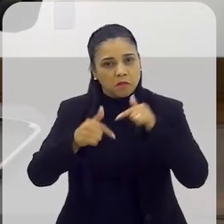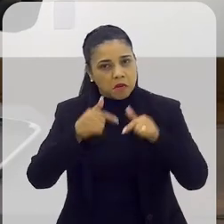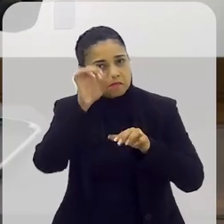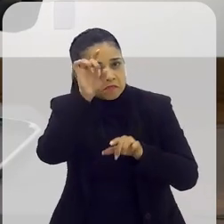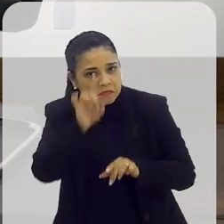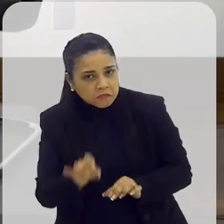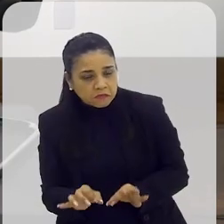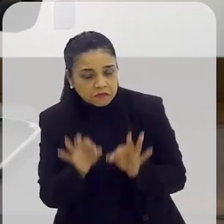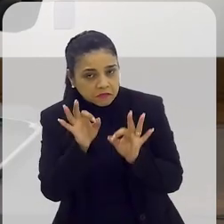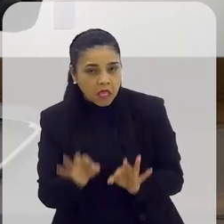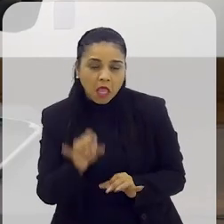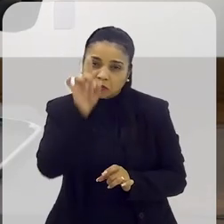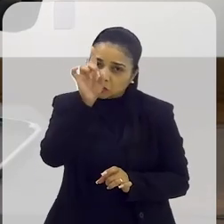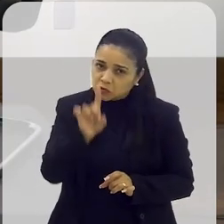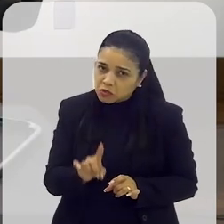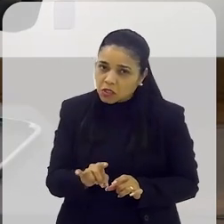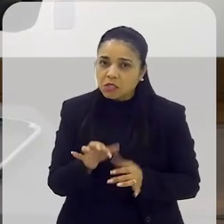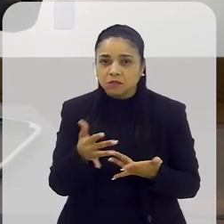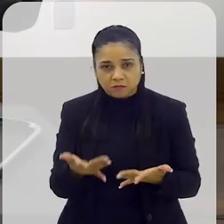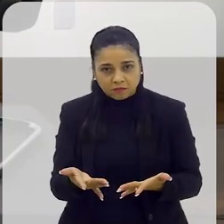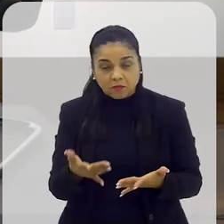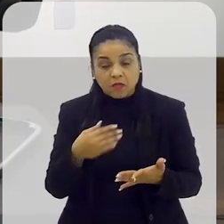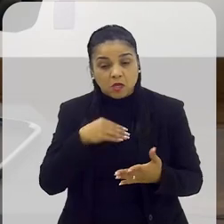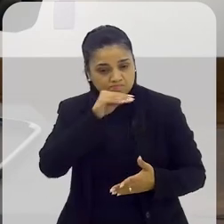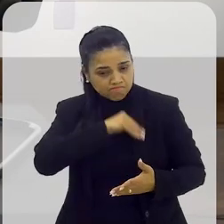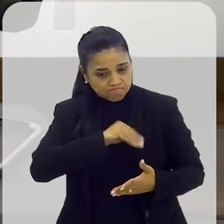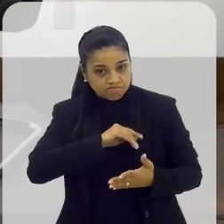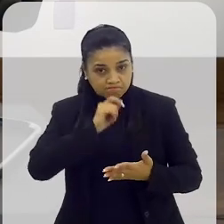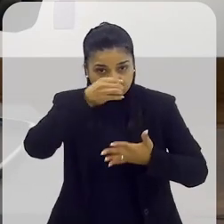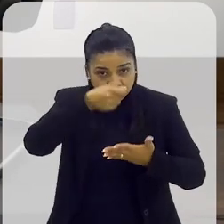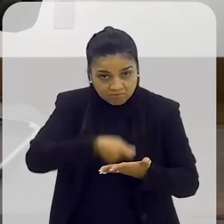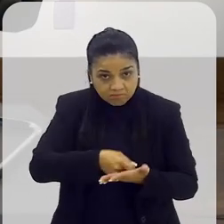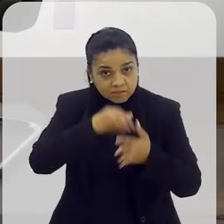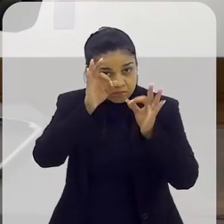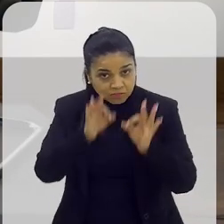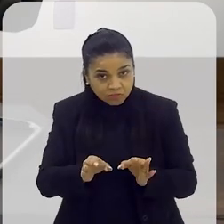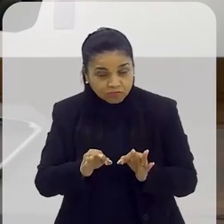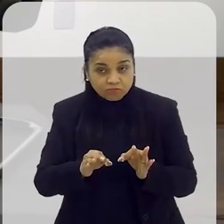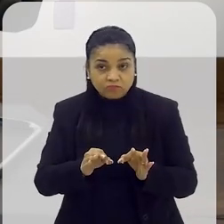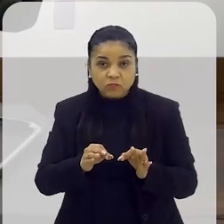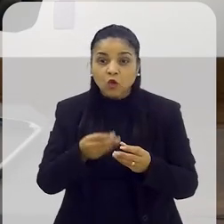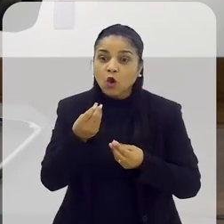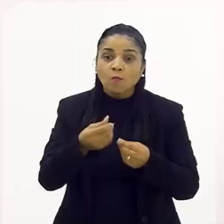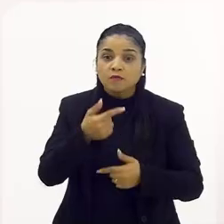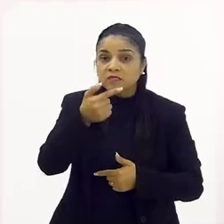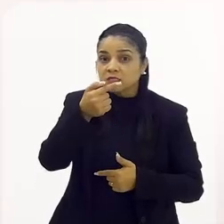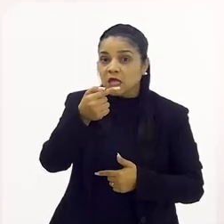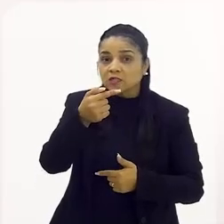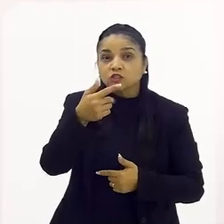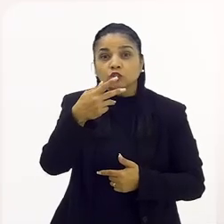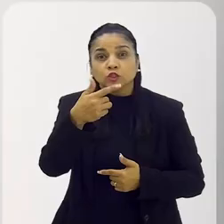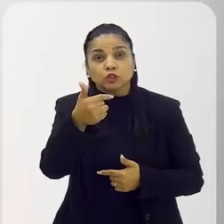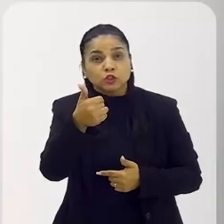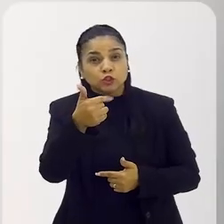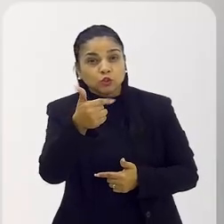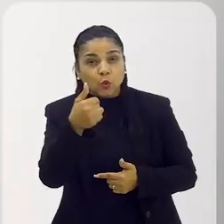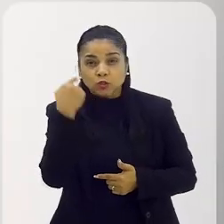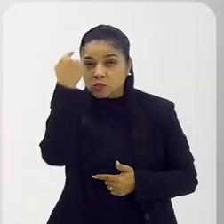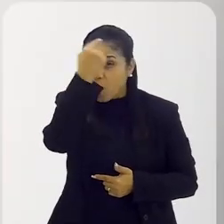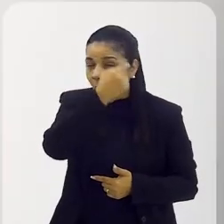direito. Às vezes, até porque se você não pagar corretamente, elas não vão fazer. É, um set de doze horas é